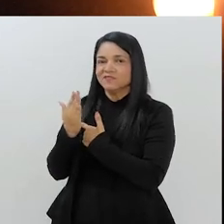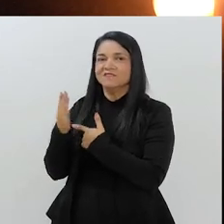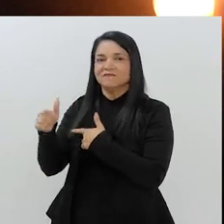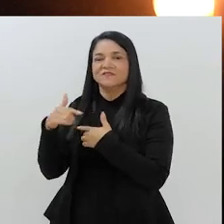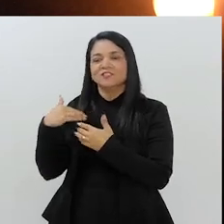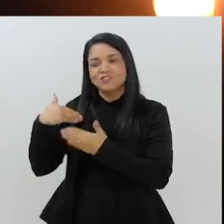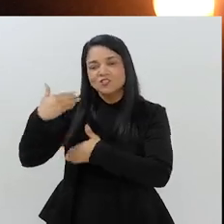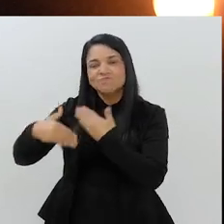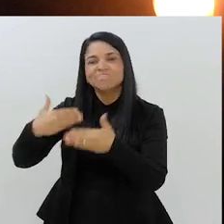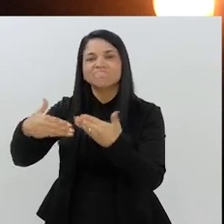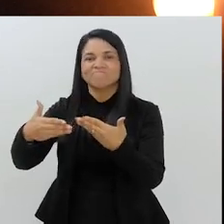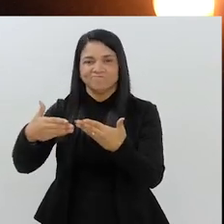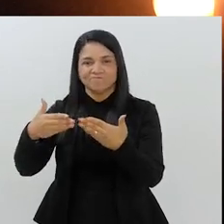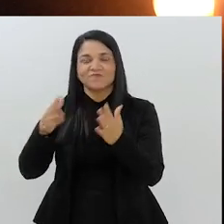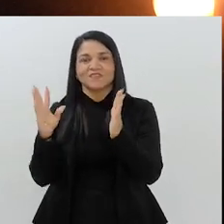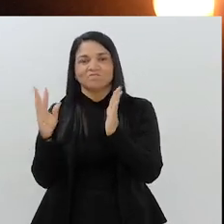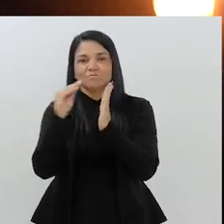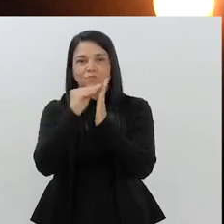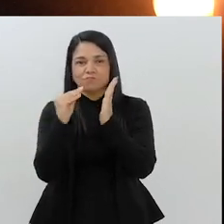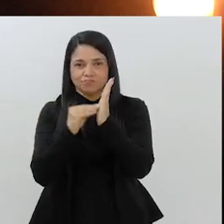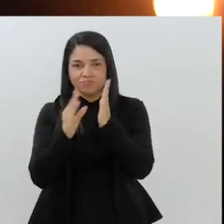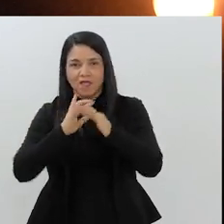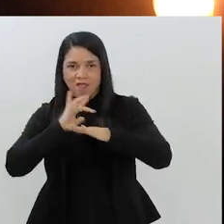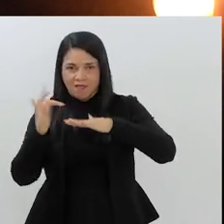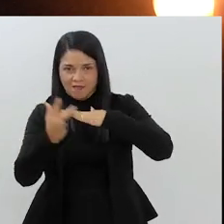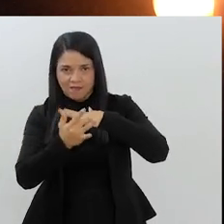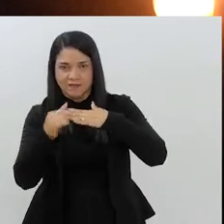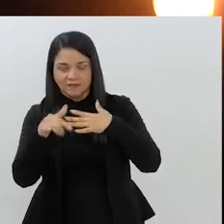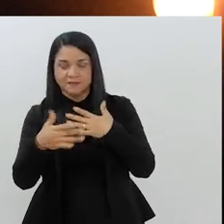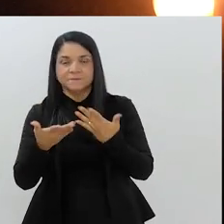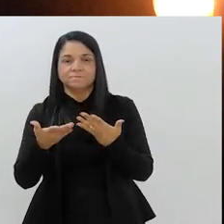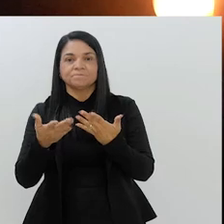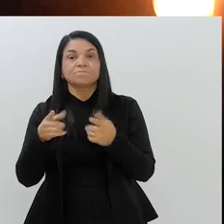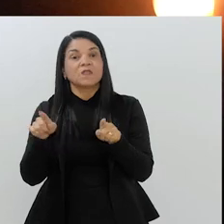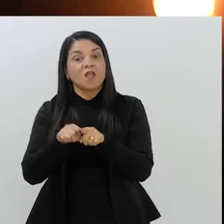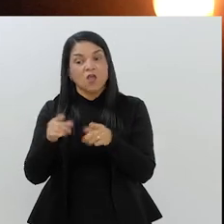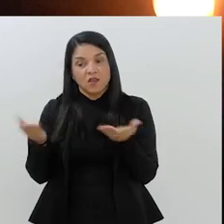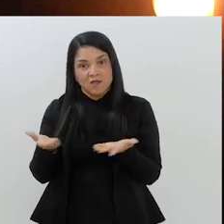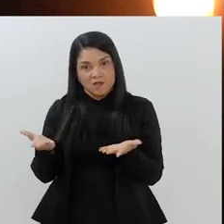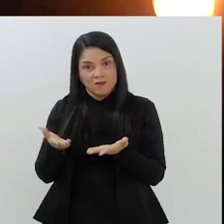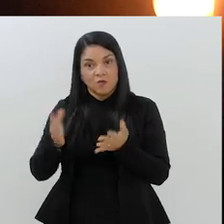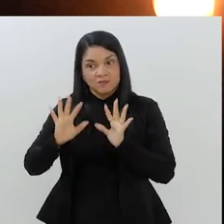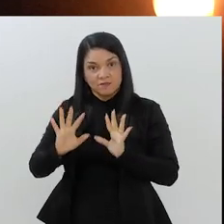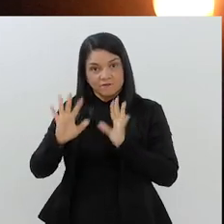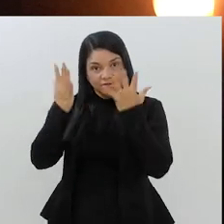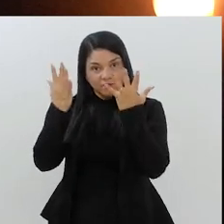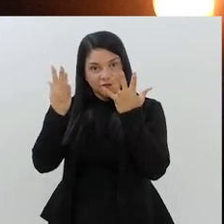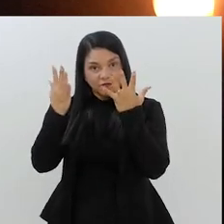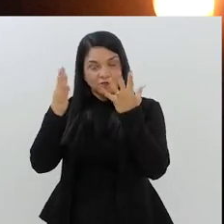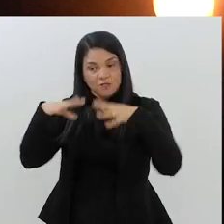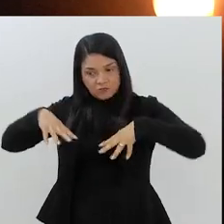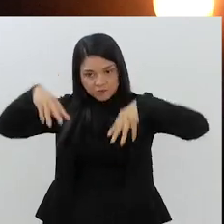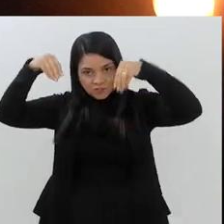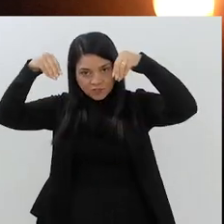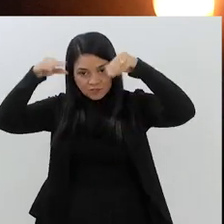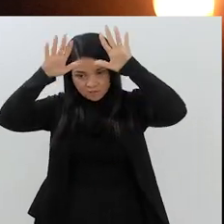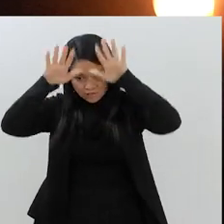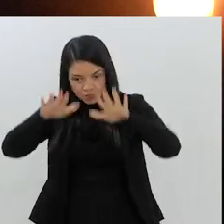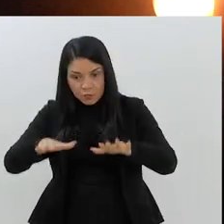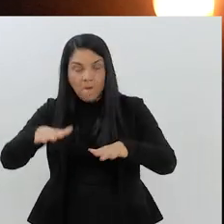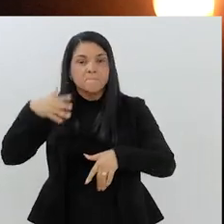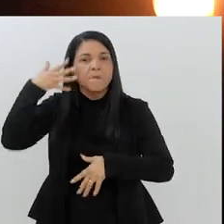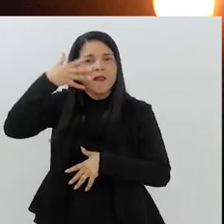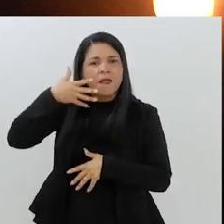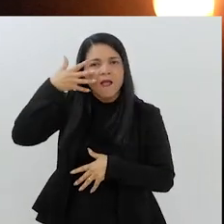delego algumas funções e a gente está tentando caminhar de uma forma a avançar mais nessa parte. Inclusive agora os nossos eventos,